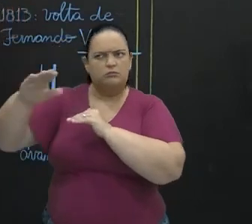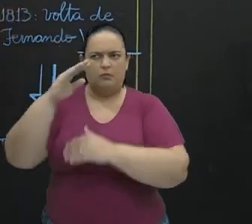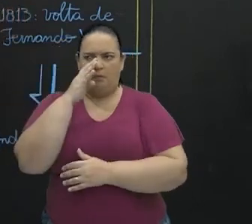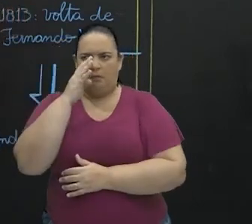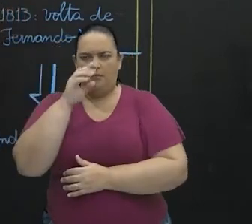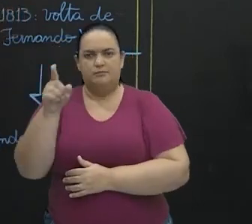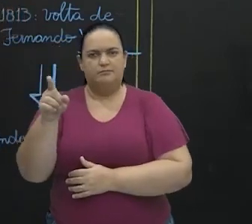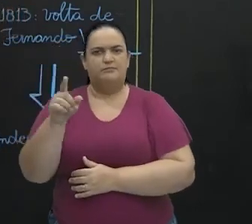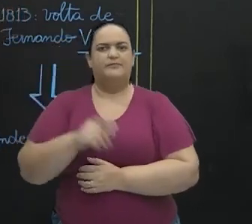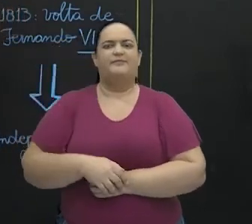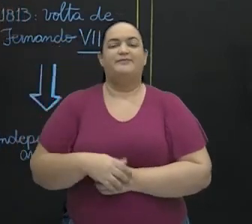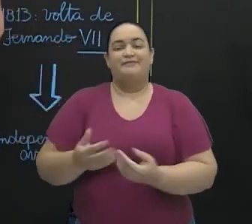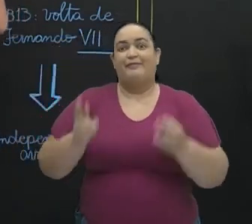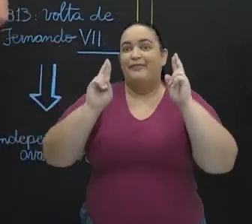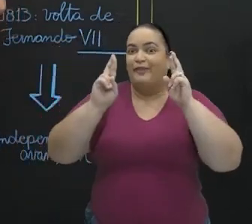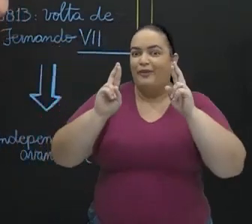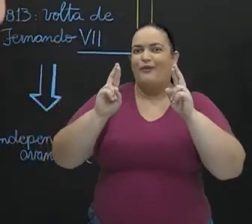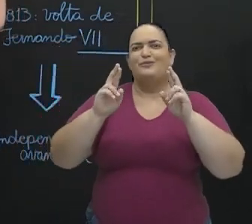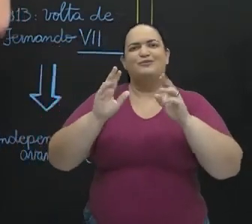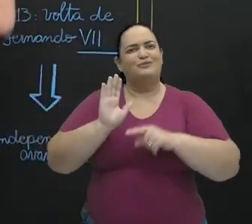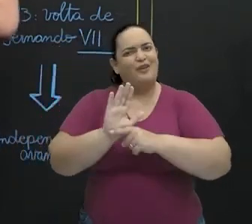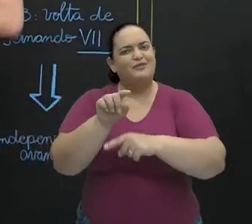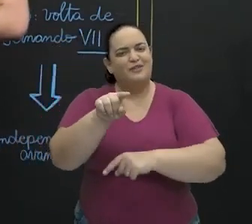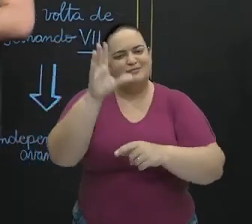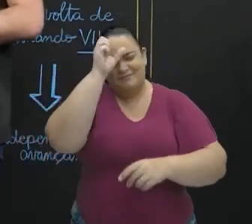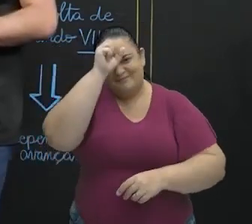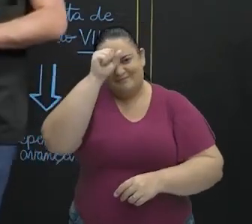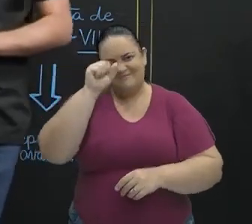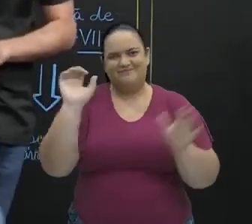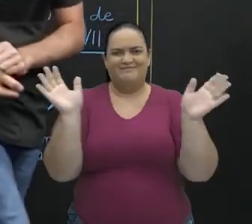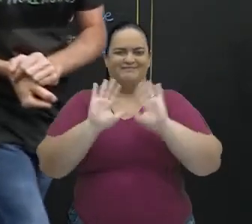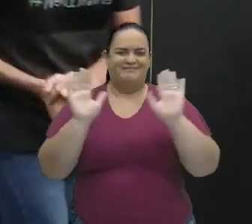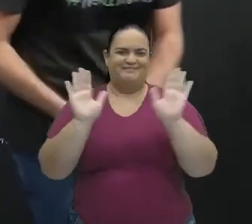eu espero que eu tenha ajudado você a estudar esse tema. Até uma próxima!